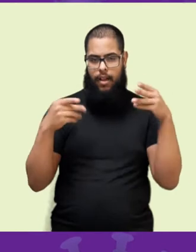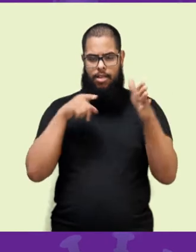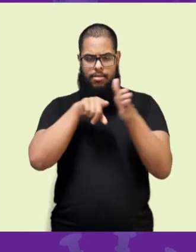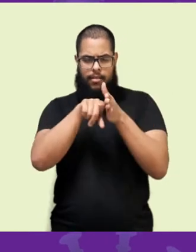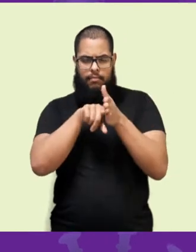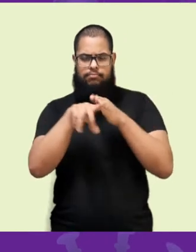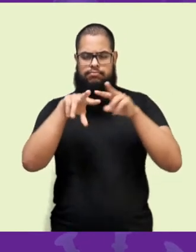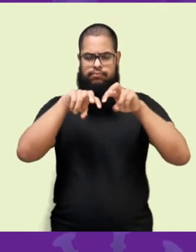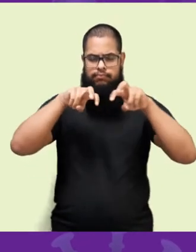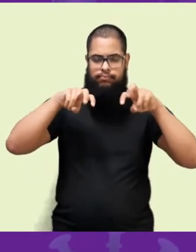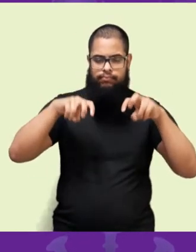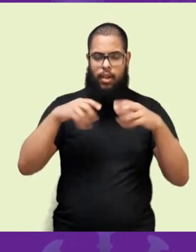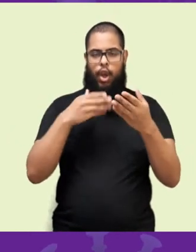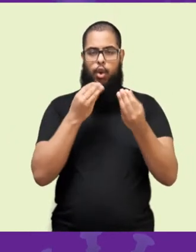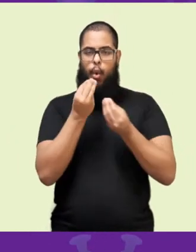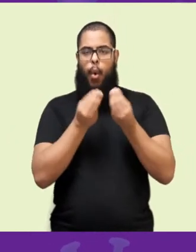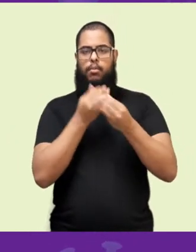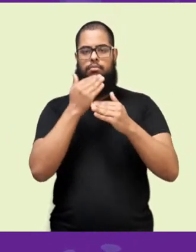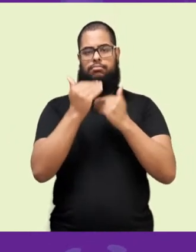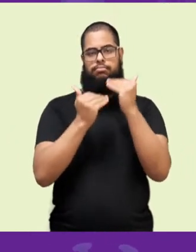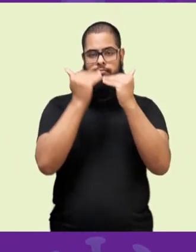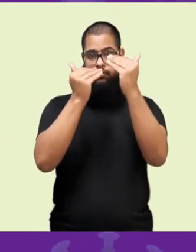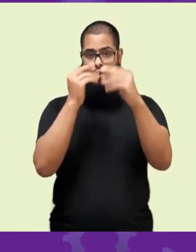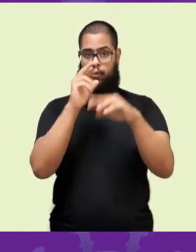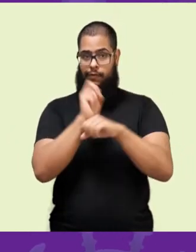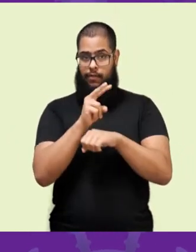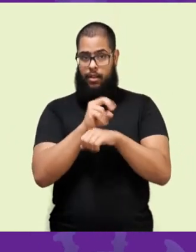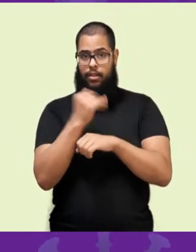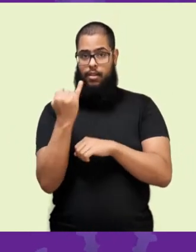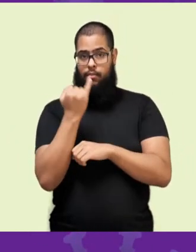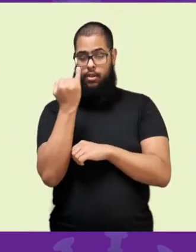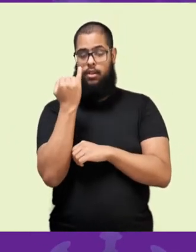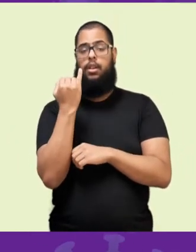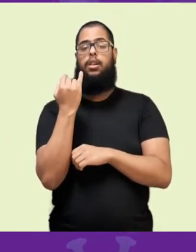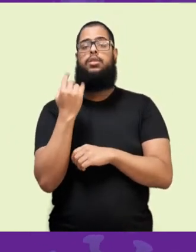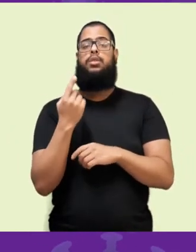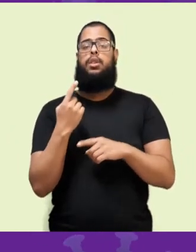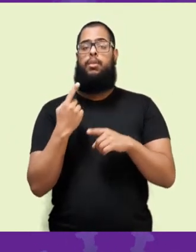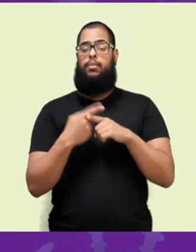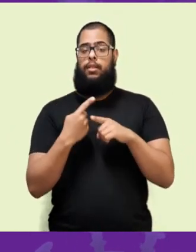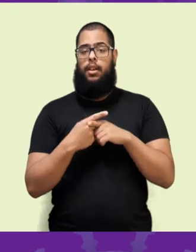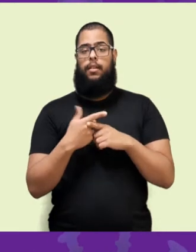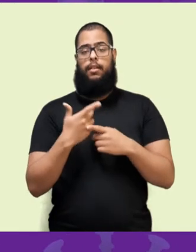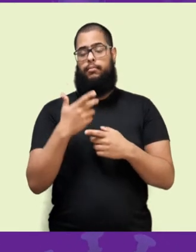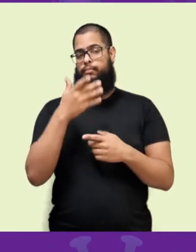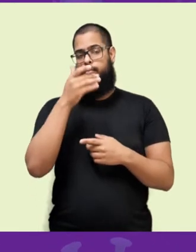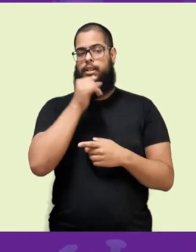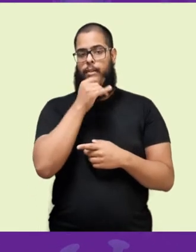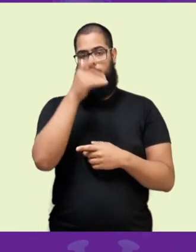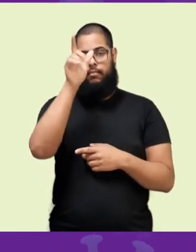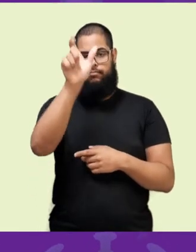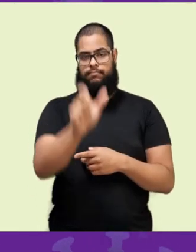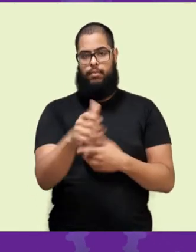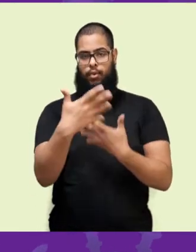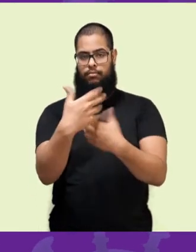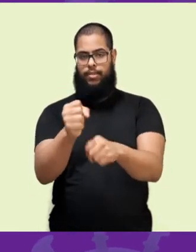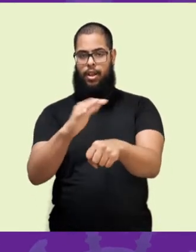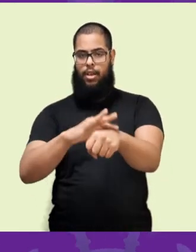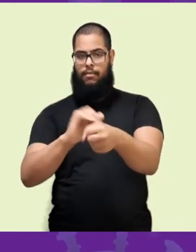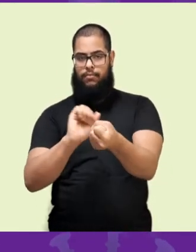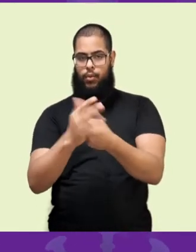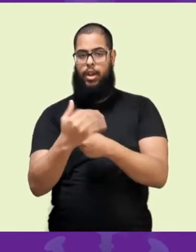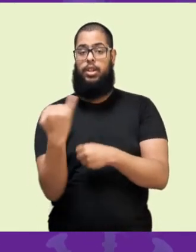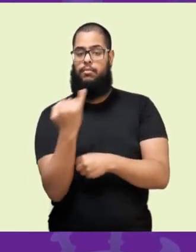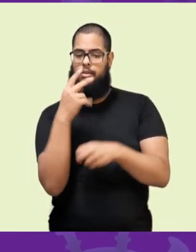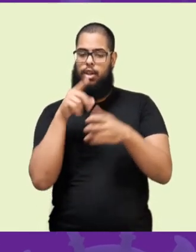a tipagem viral por genética, análise genômica dos vírus que as pessoas adquirem e que ficam